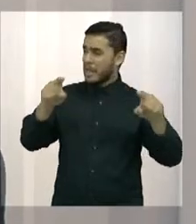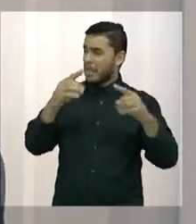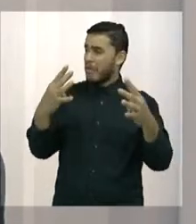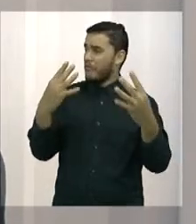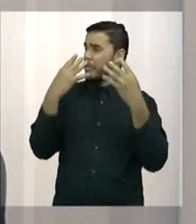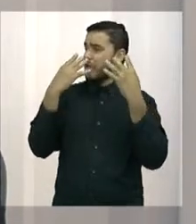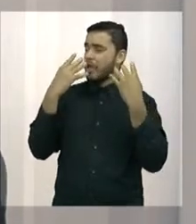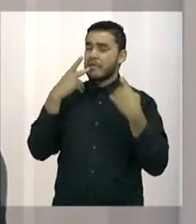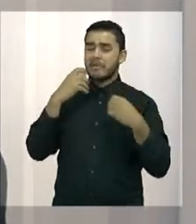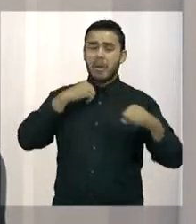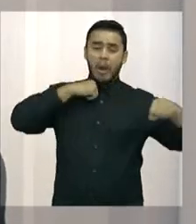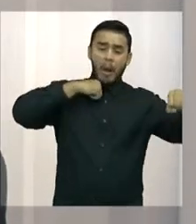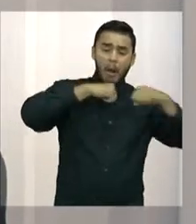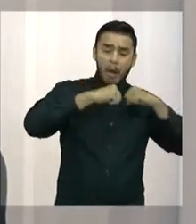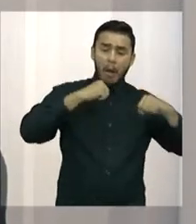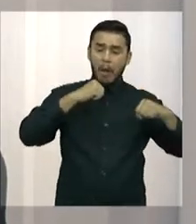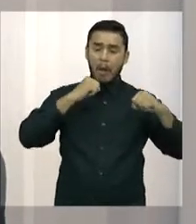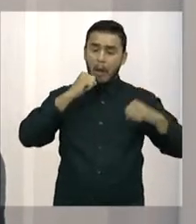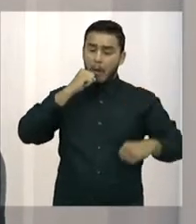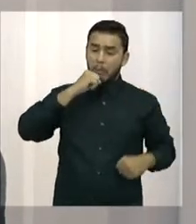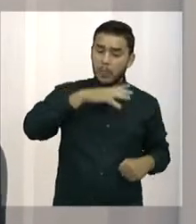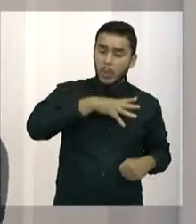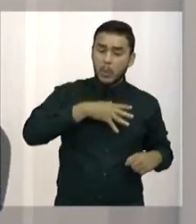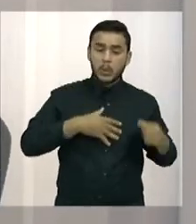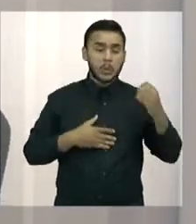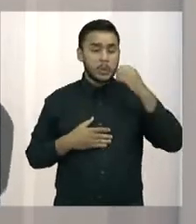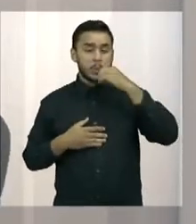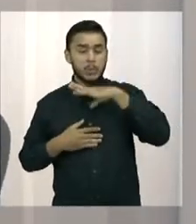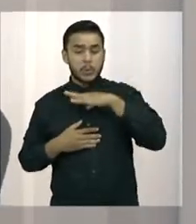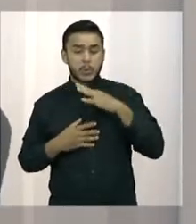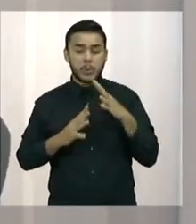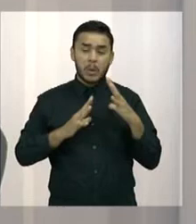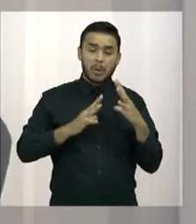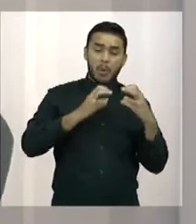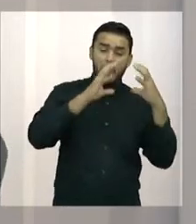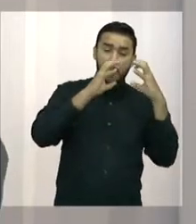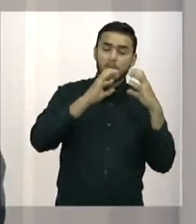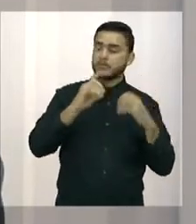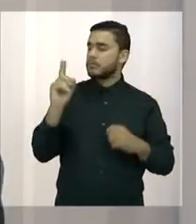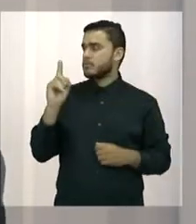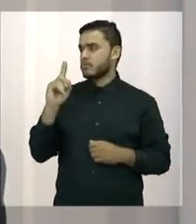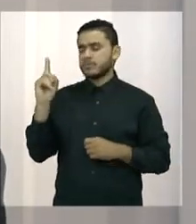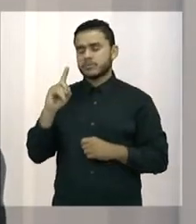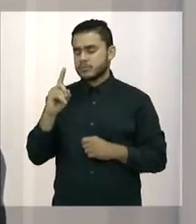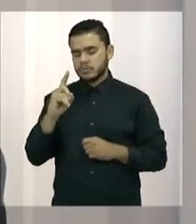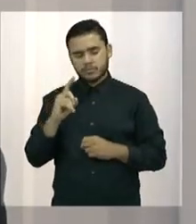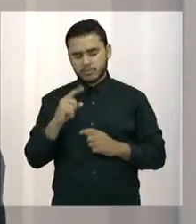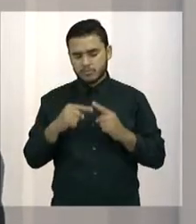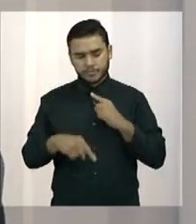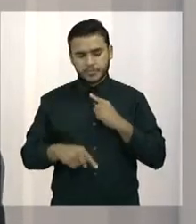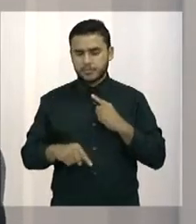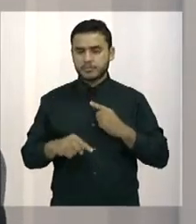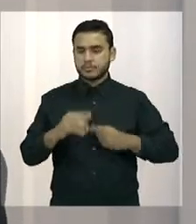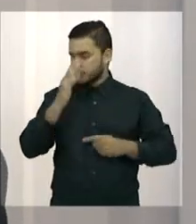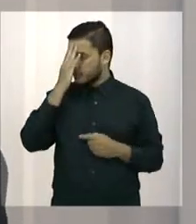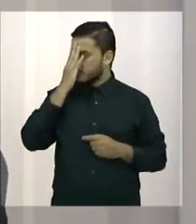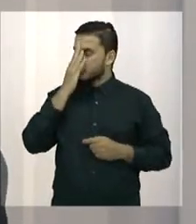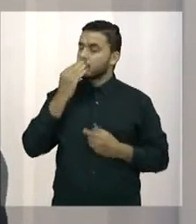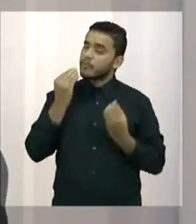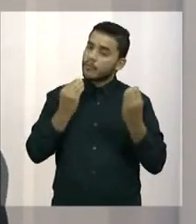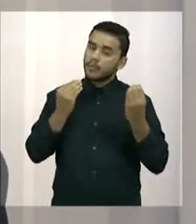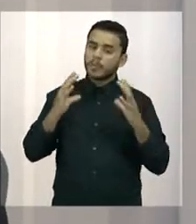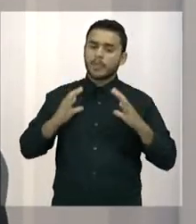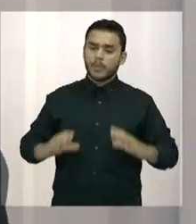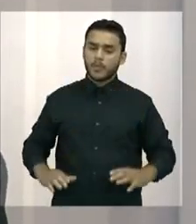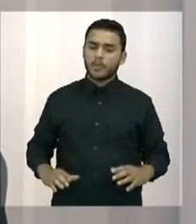detentei. Nada, isso não existe mais. A gente tem que procurar e apresentar um comportamento mais adequado,